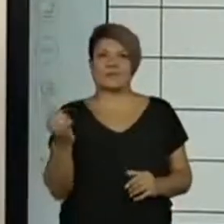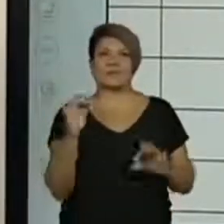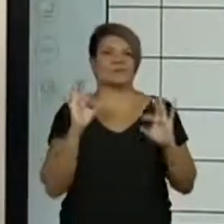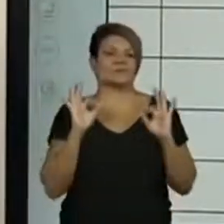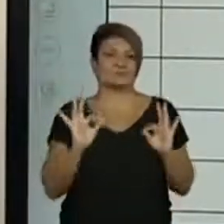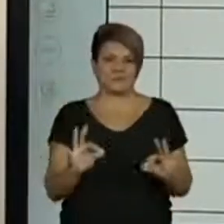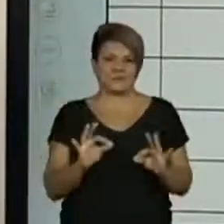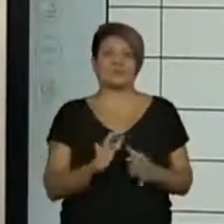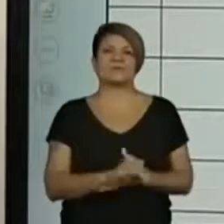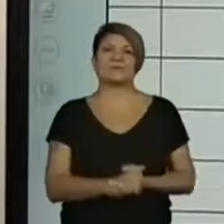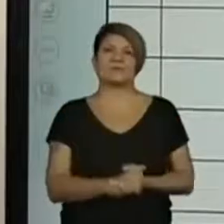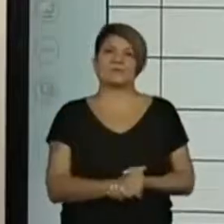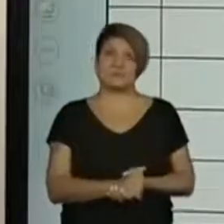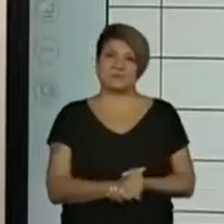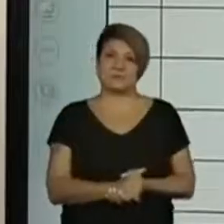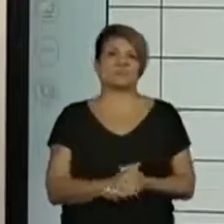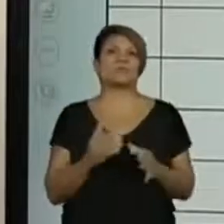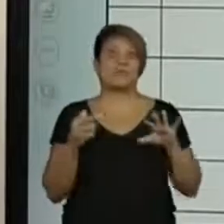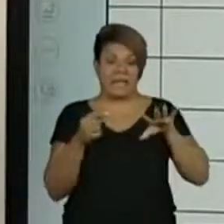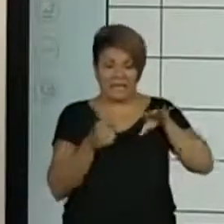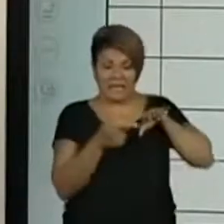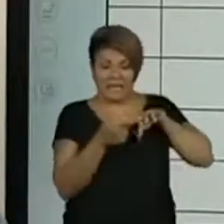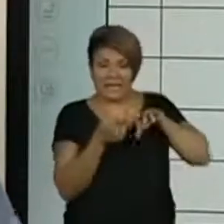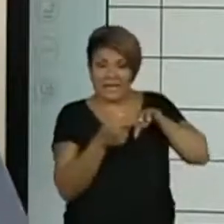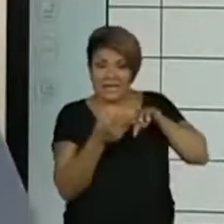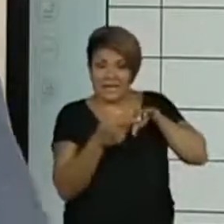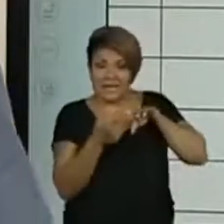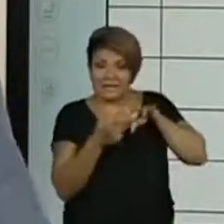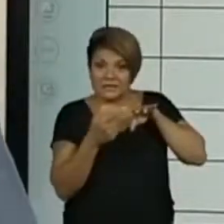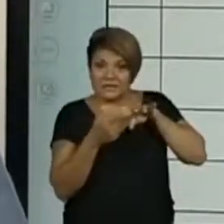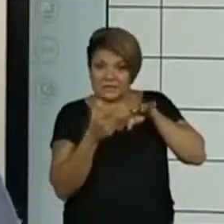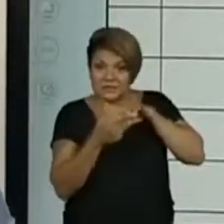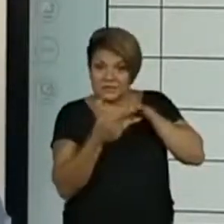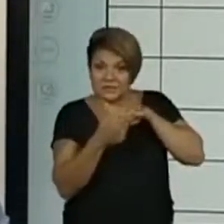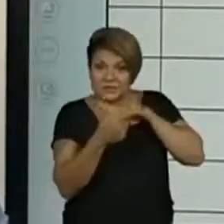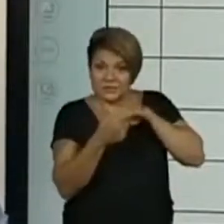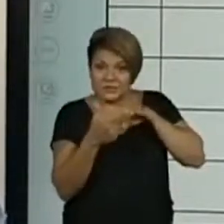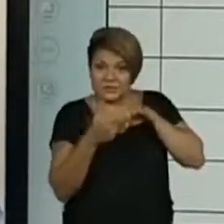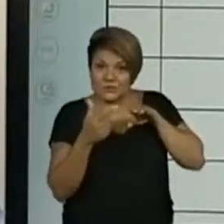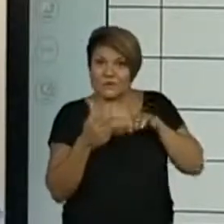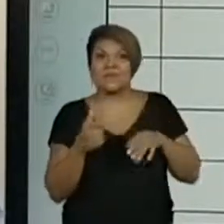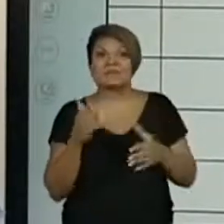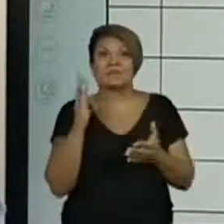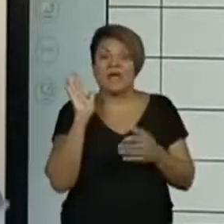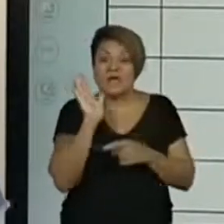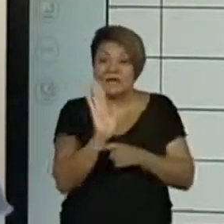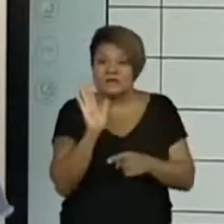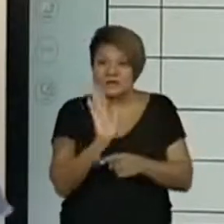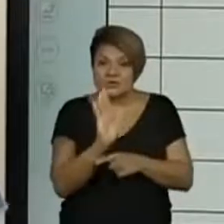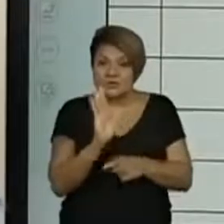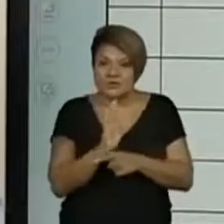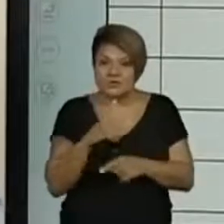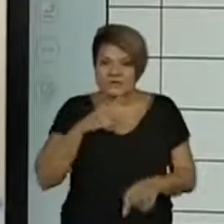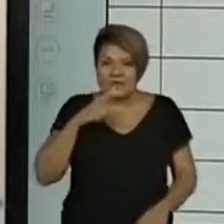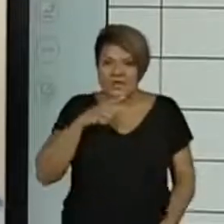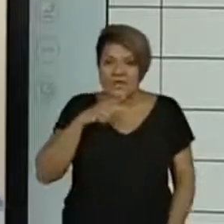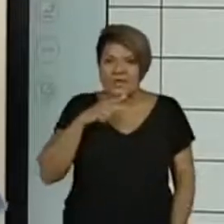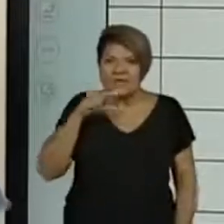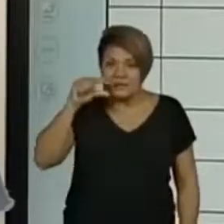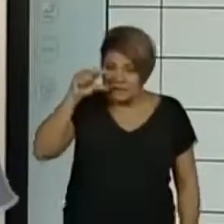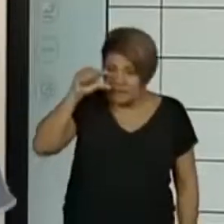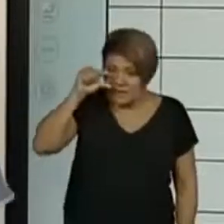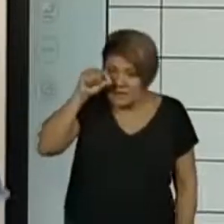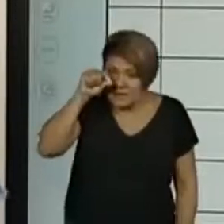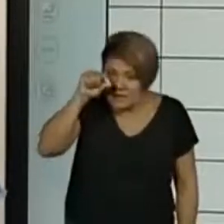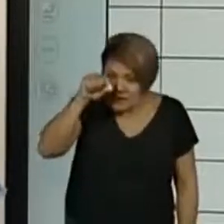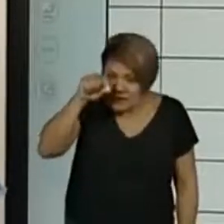mesmo. As unhas ajudam a gente a compor o movimento. Sabe quando a gente quer pegar aquela coisa